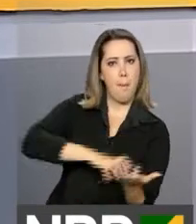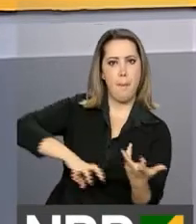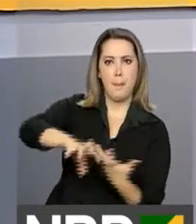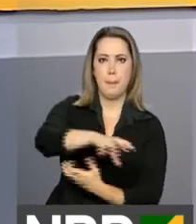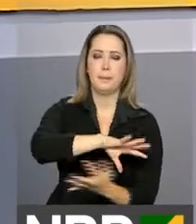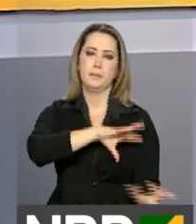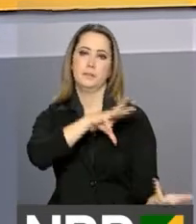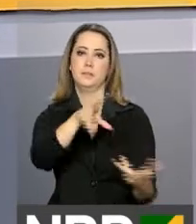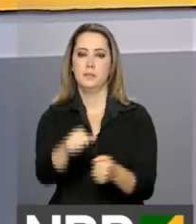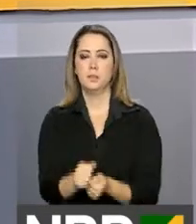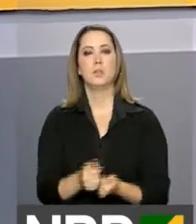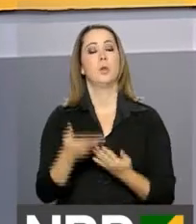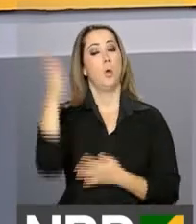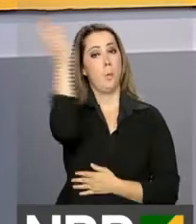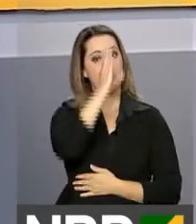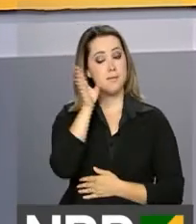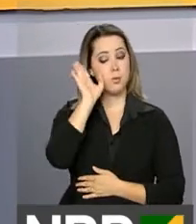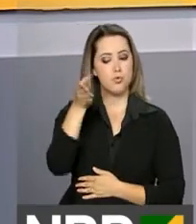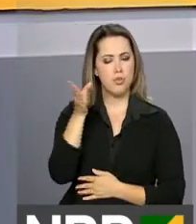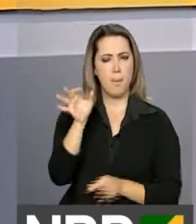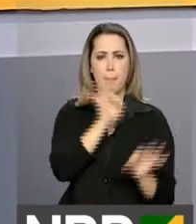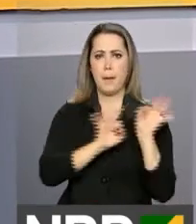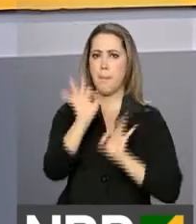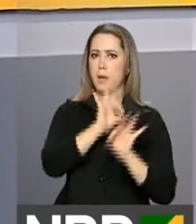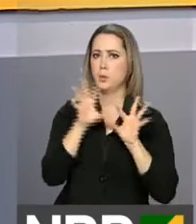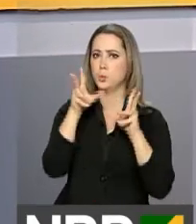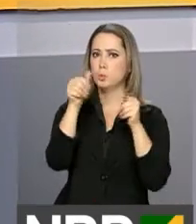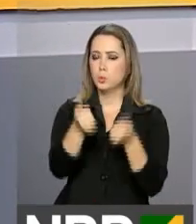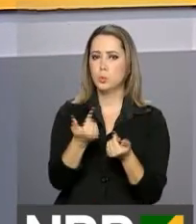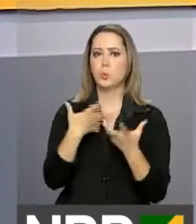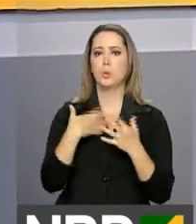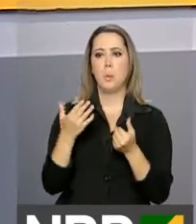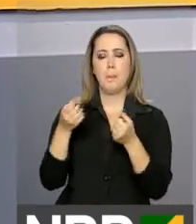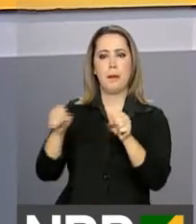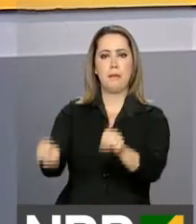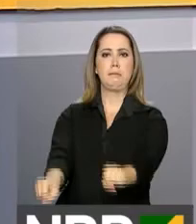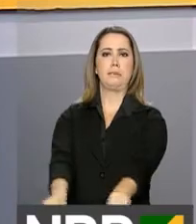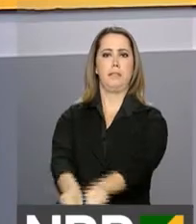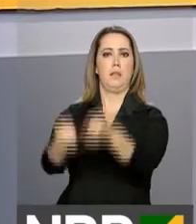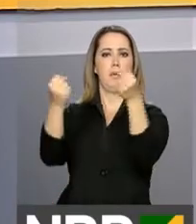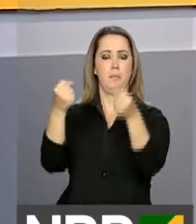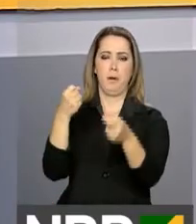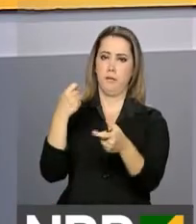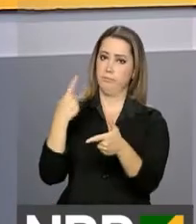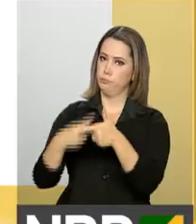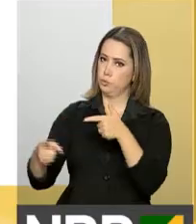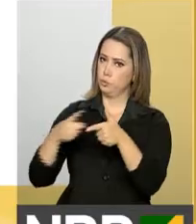está preparado para desarticular as quadrilhas instaladas no território nacional.